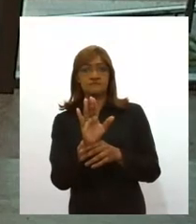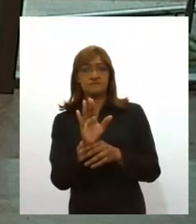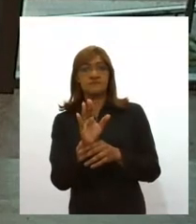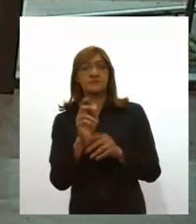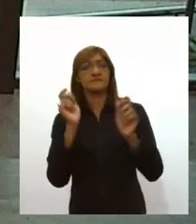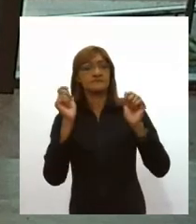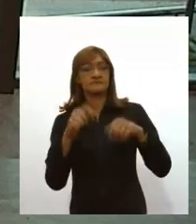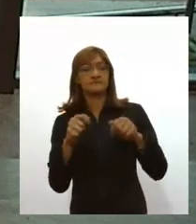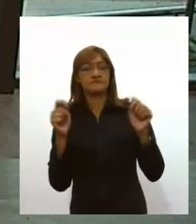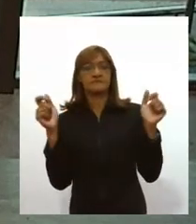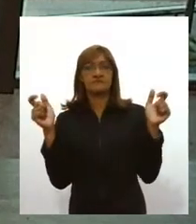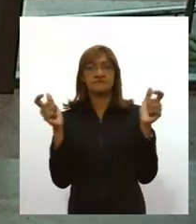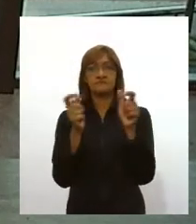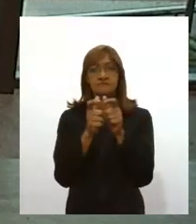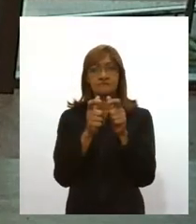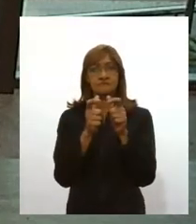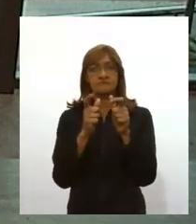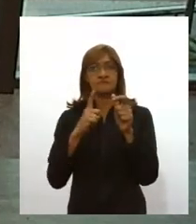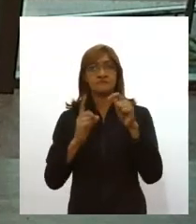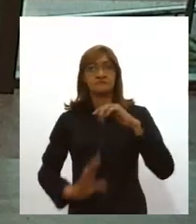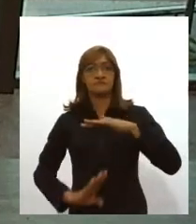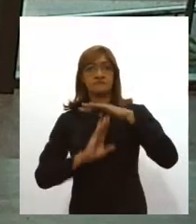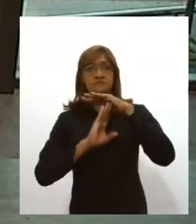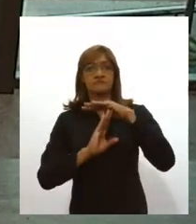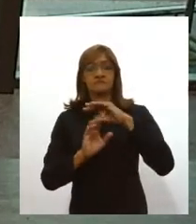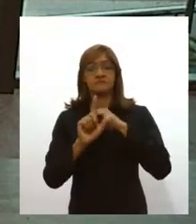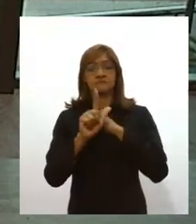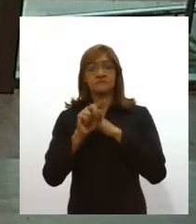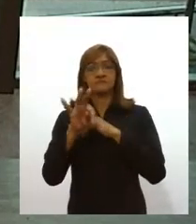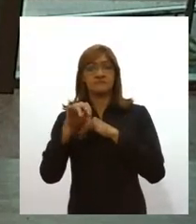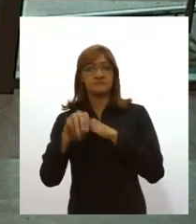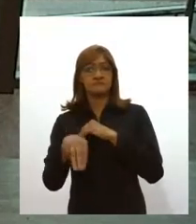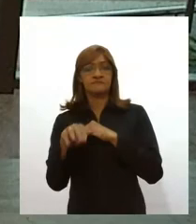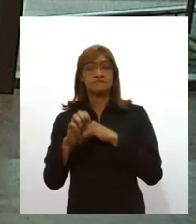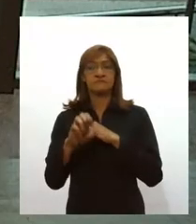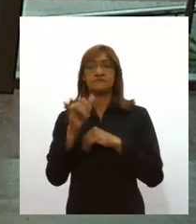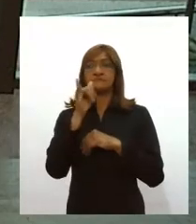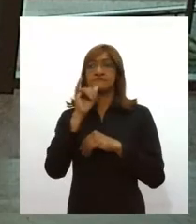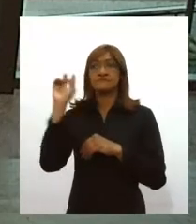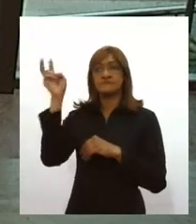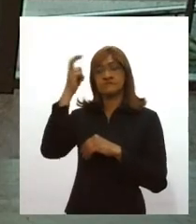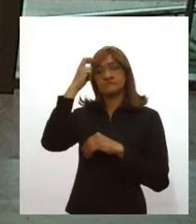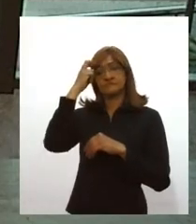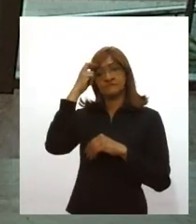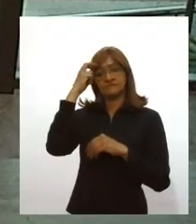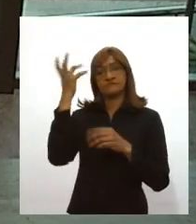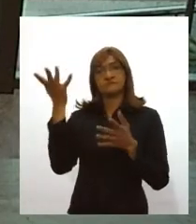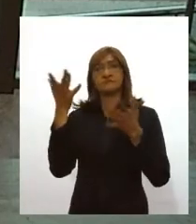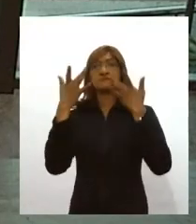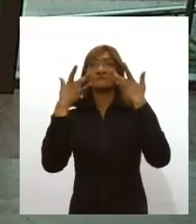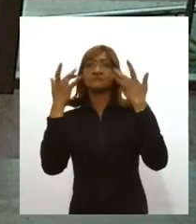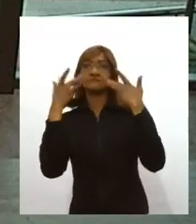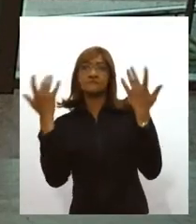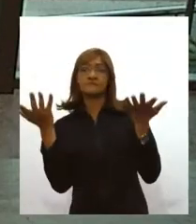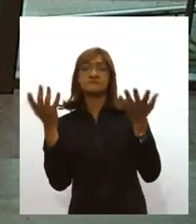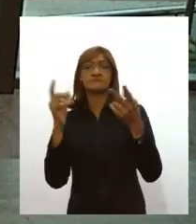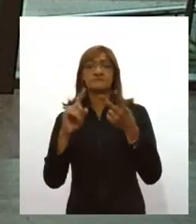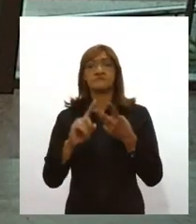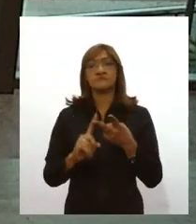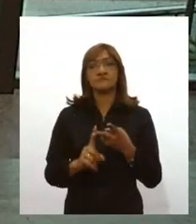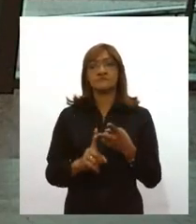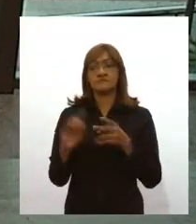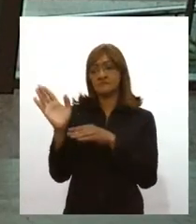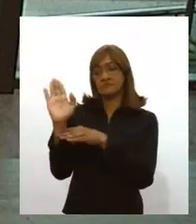um limite de pessoas, mas eventos culturais, por exemplo, usar o teatro para fazer um evento cultural, ou